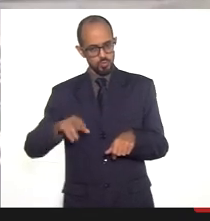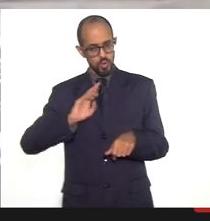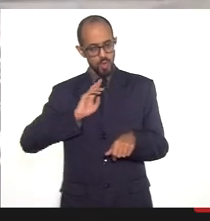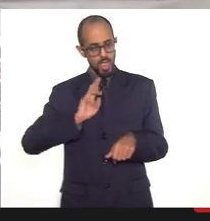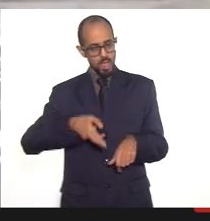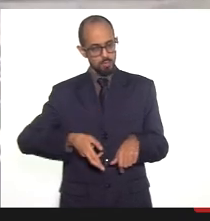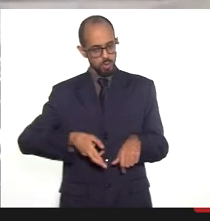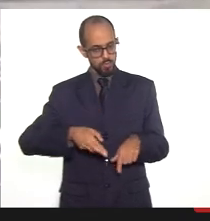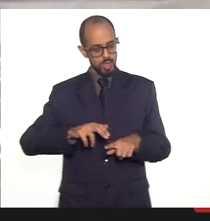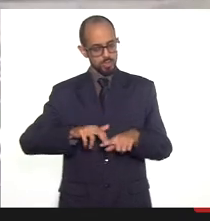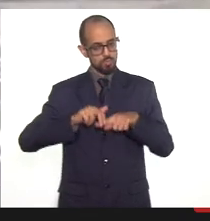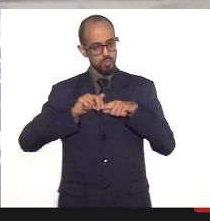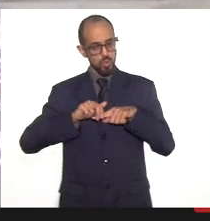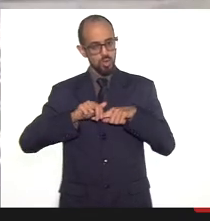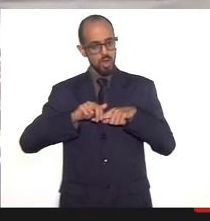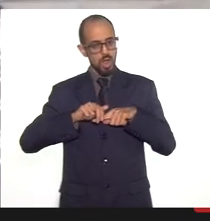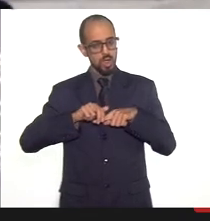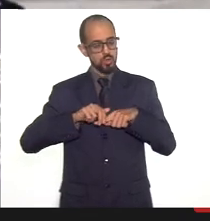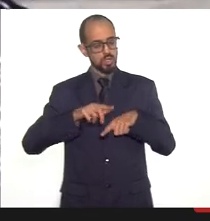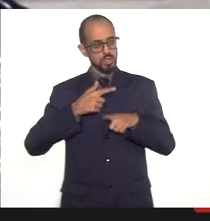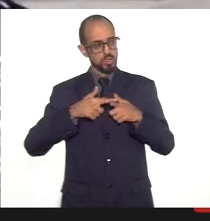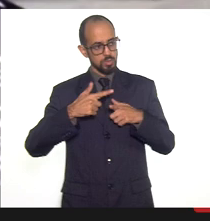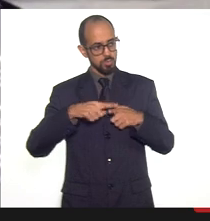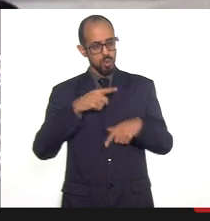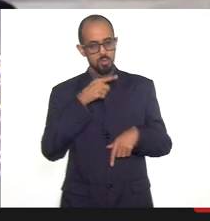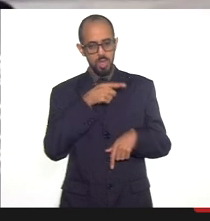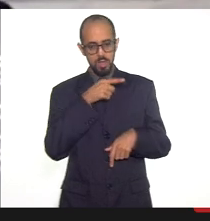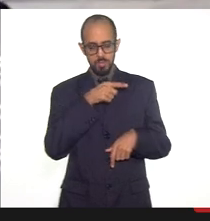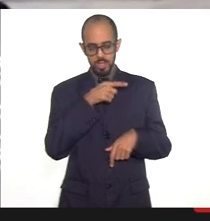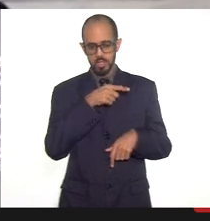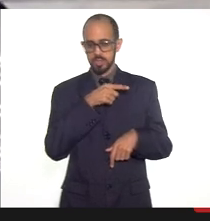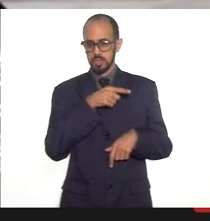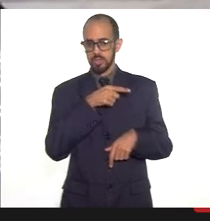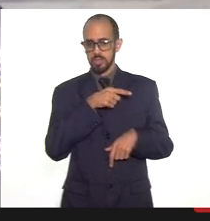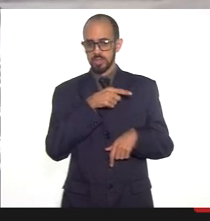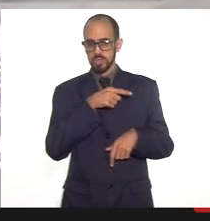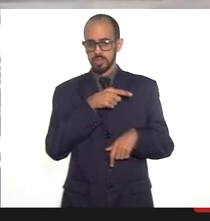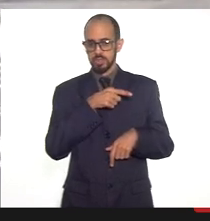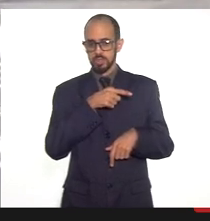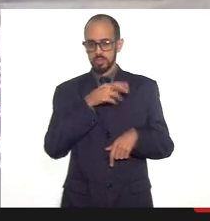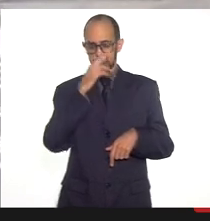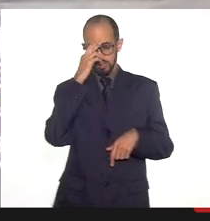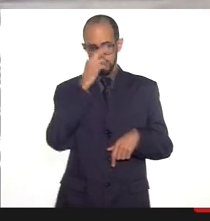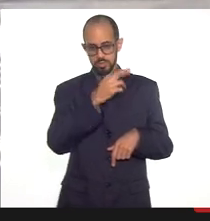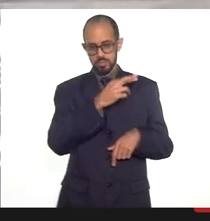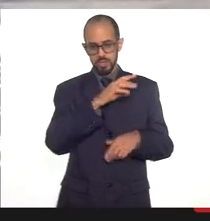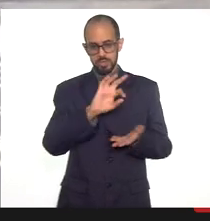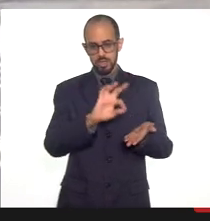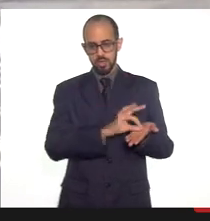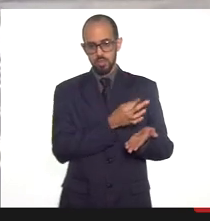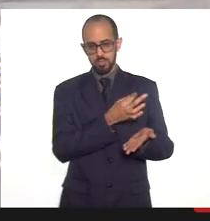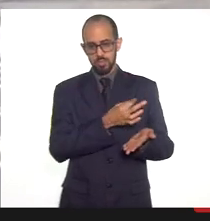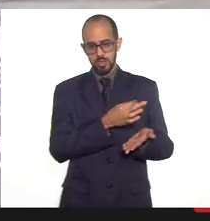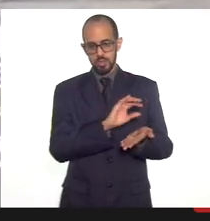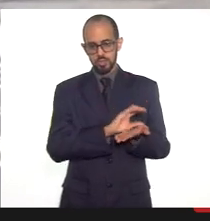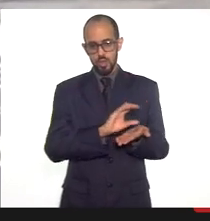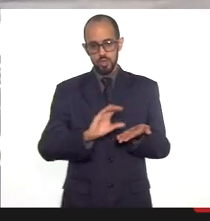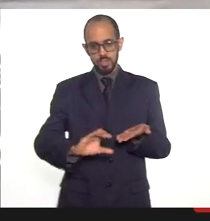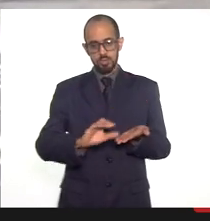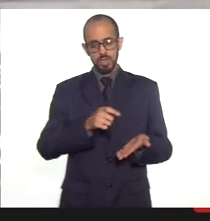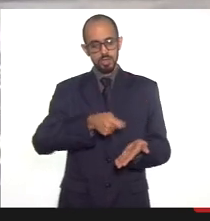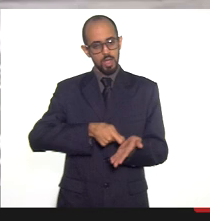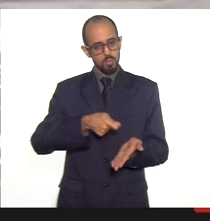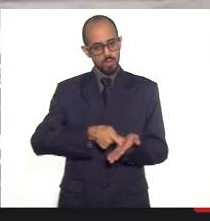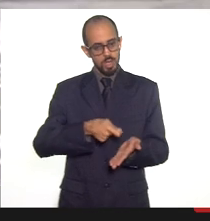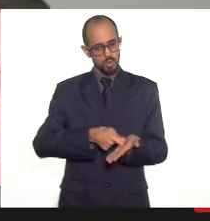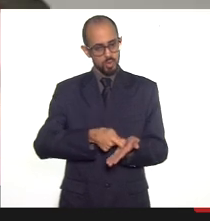razão exatamente dessa questão do cumprimento da rubrica orçamentária obrigatória.